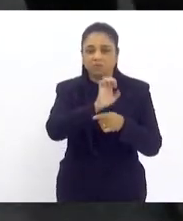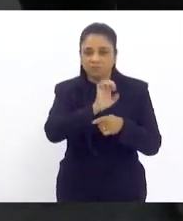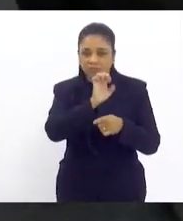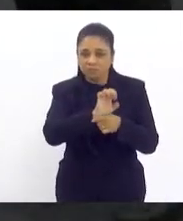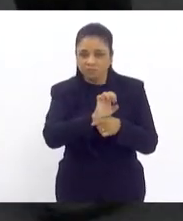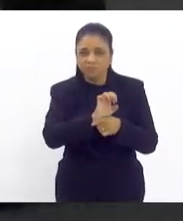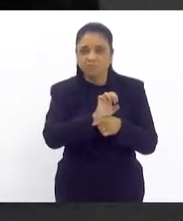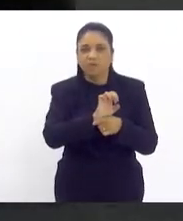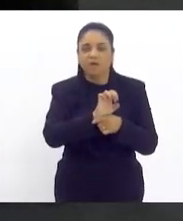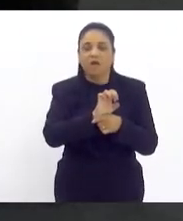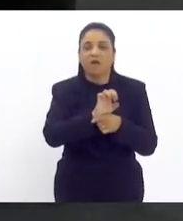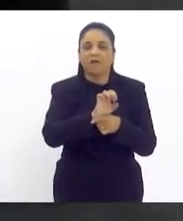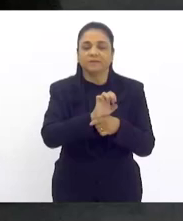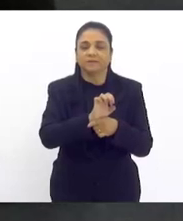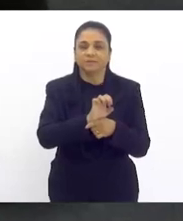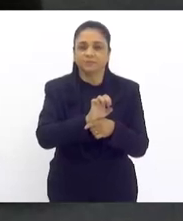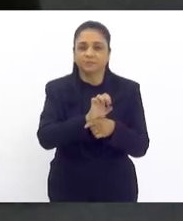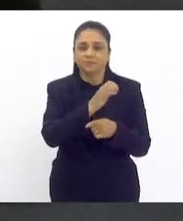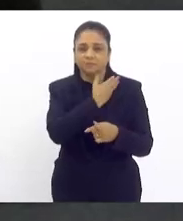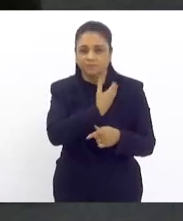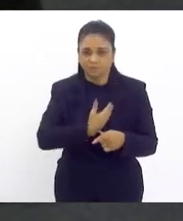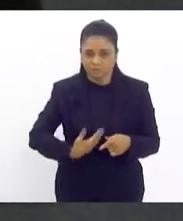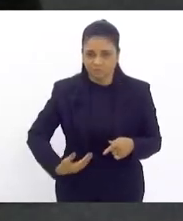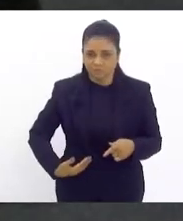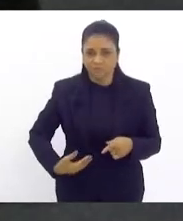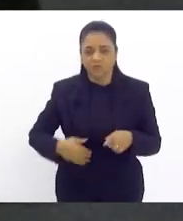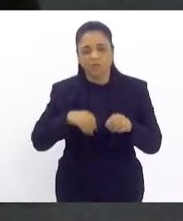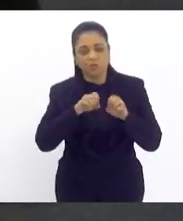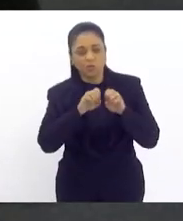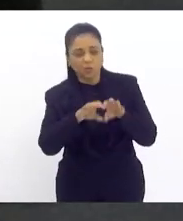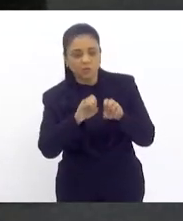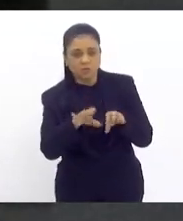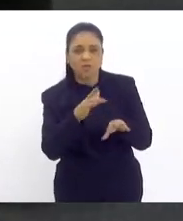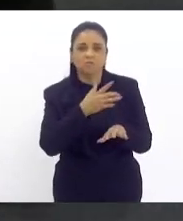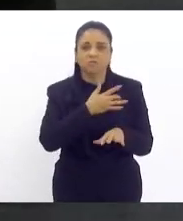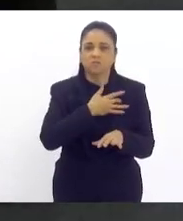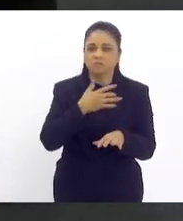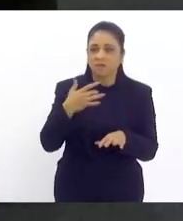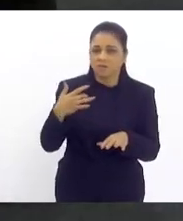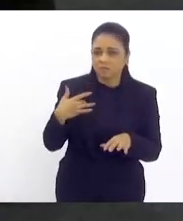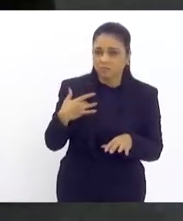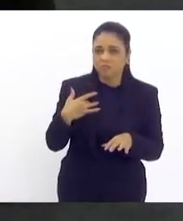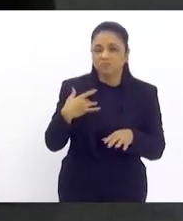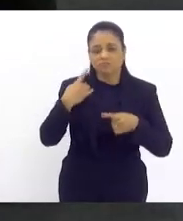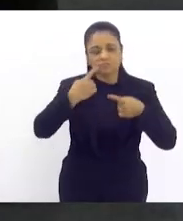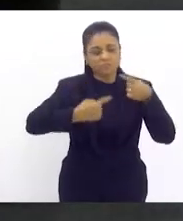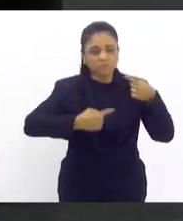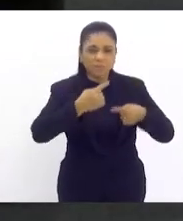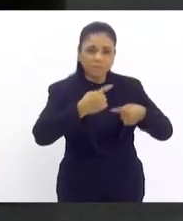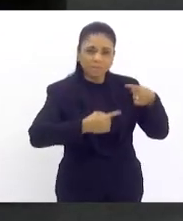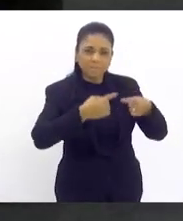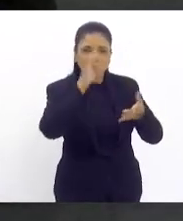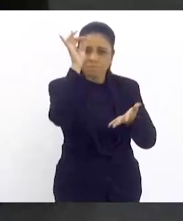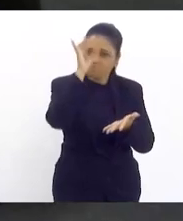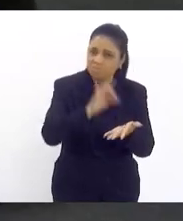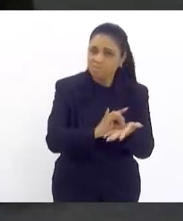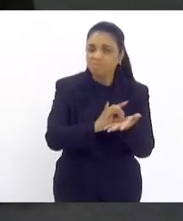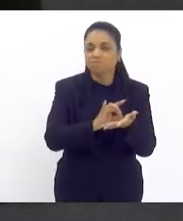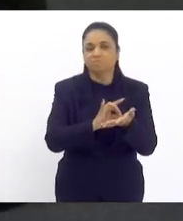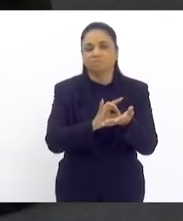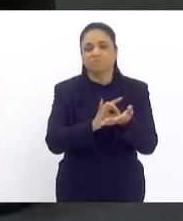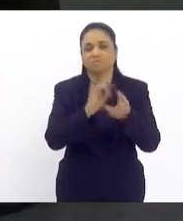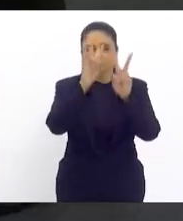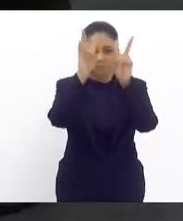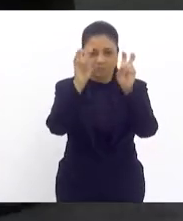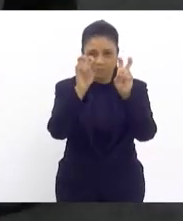unidades públicas, seja de educação, de saúde, possa fazer um debate concreto com relação a isso. A precisa